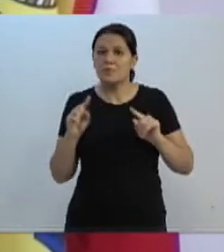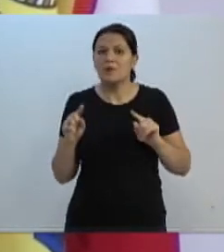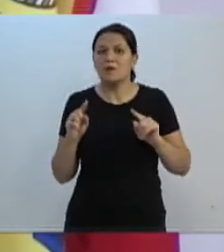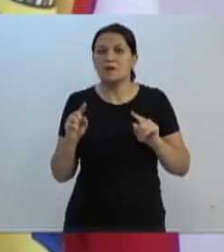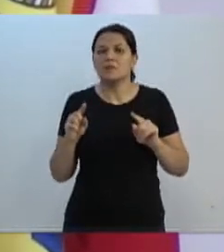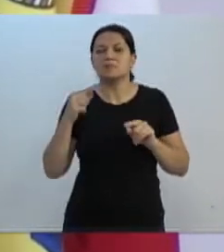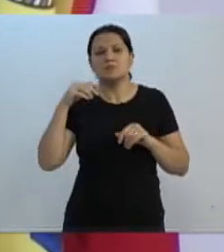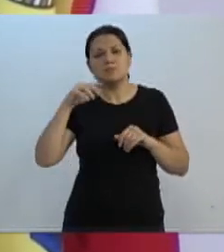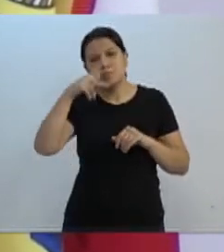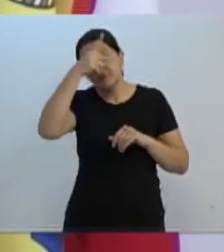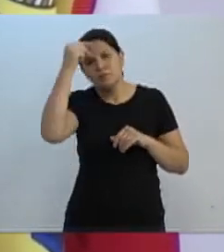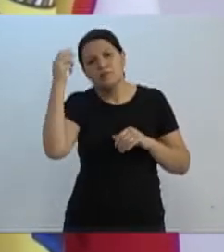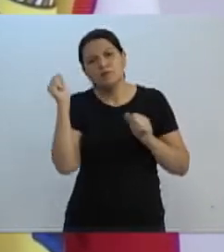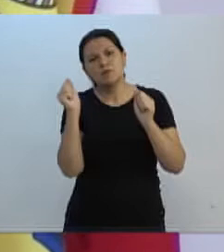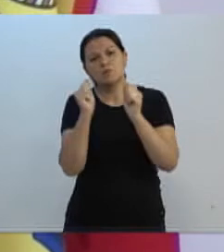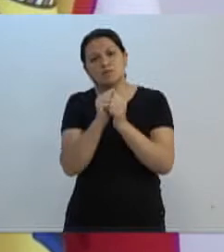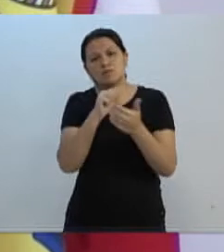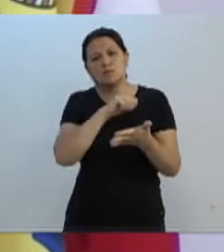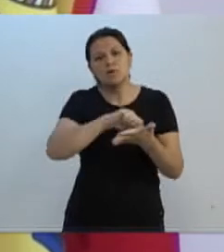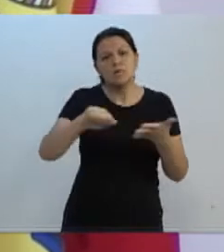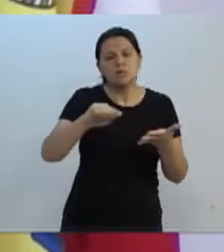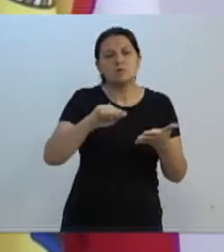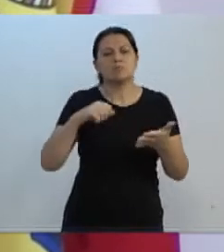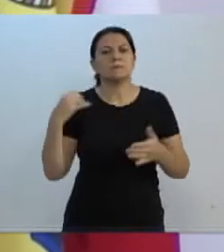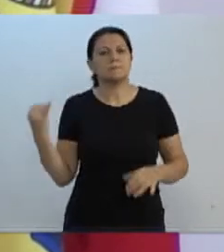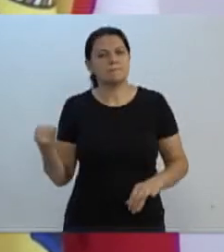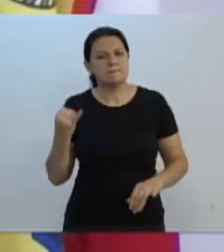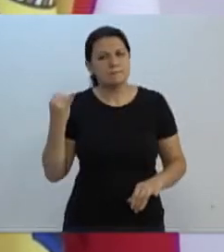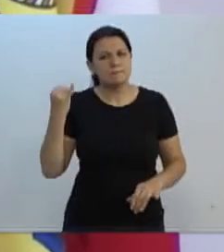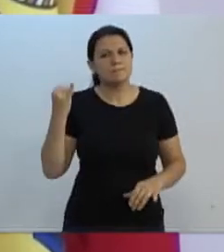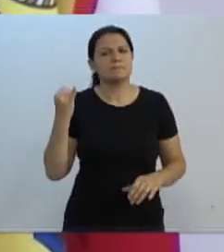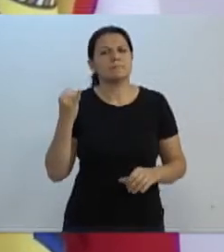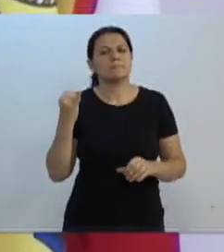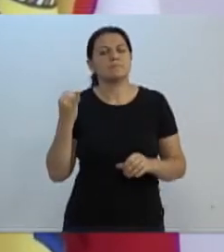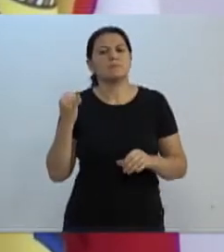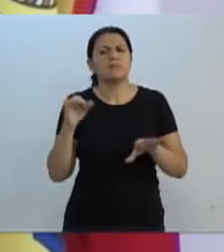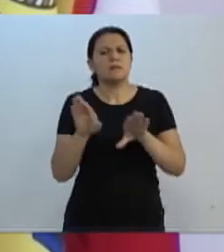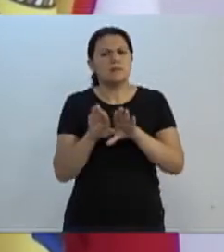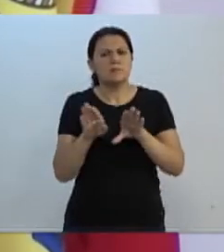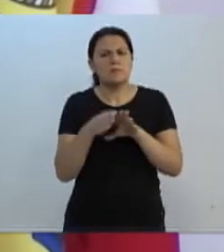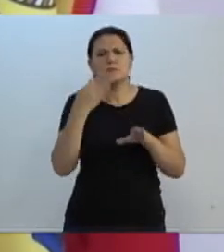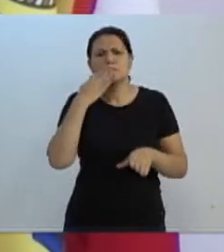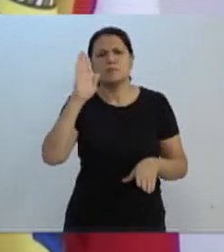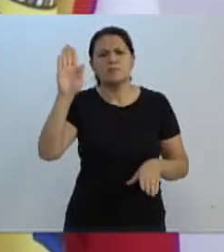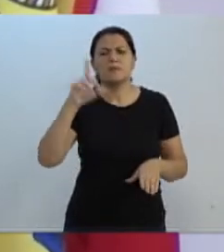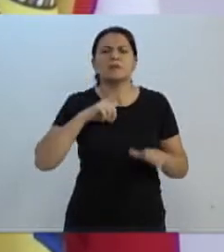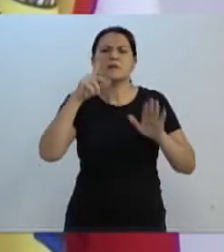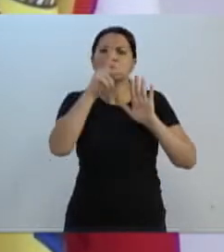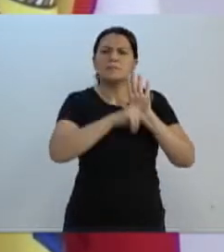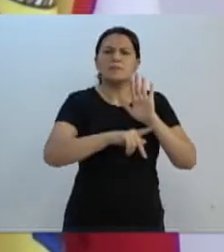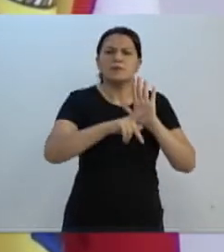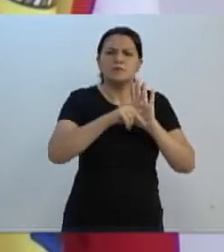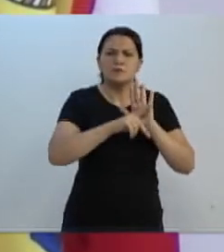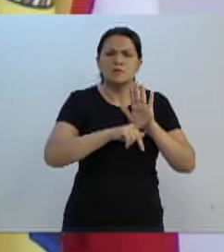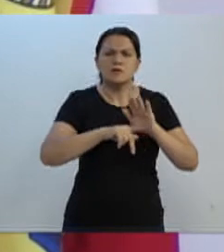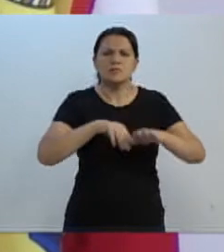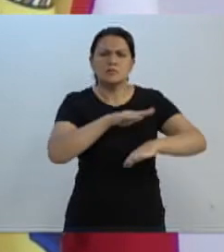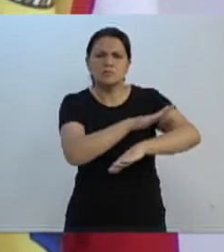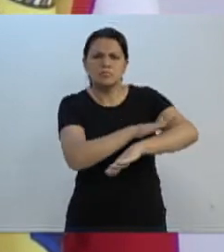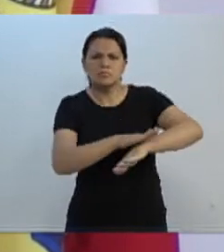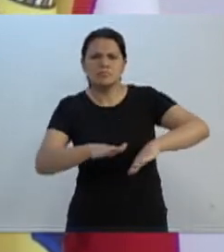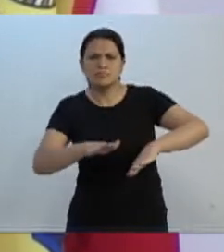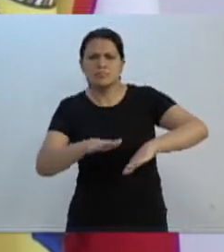estava lá o prefeito, assinou, enfim, uma obra importante naquela região, inclusive fez ali uma promessa de que tem um projeto da pavimentação da via de acesso,